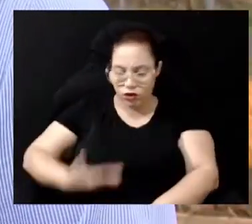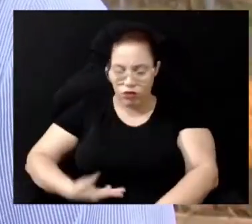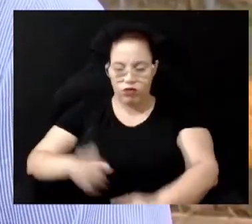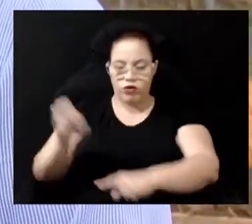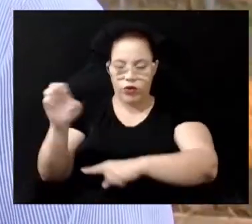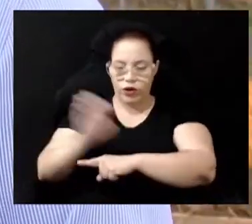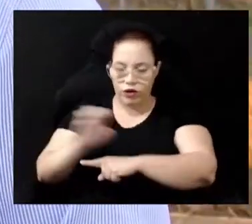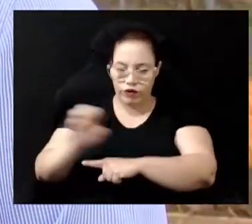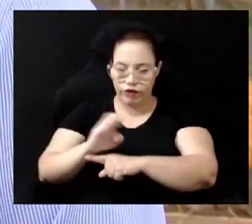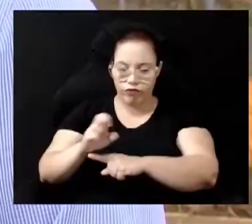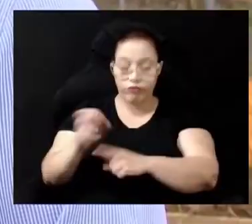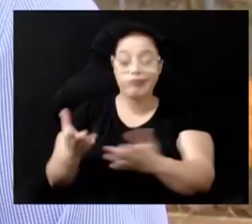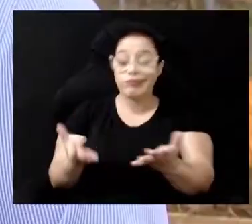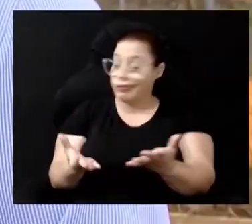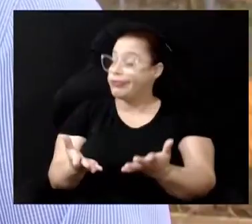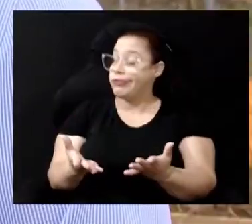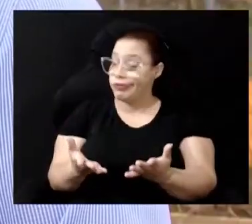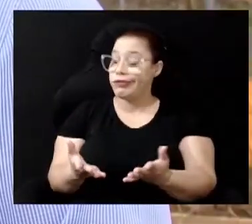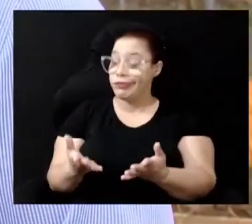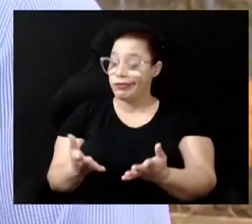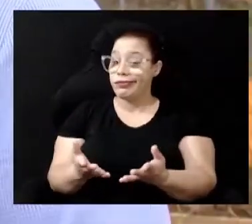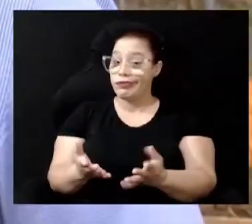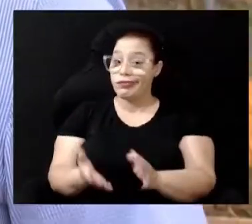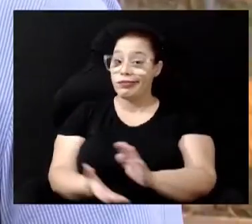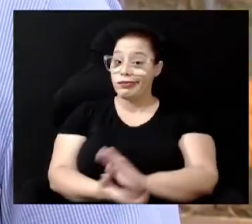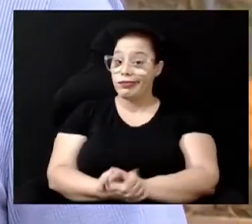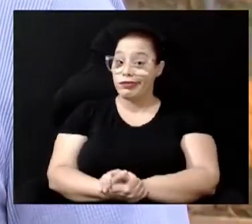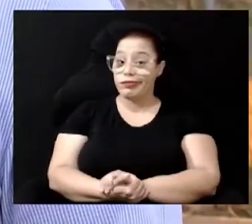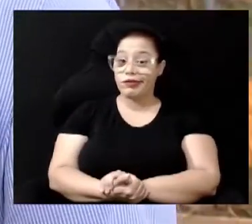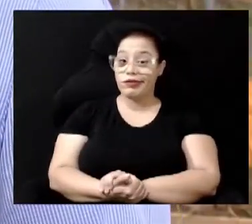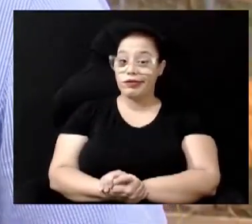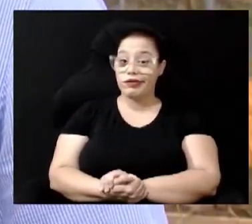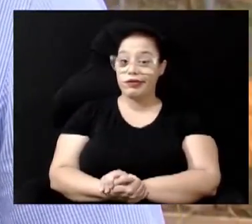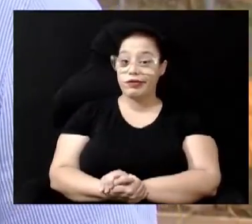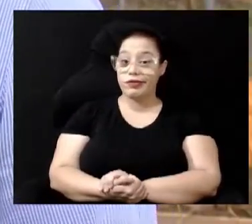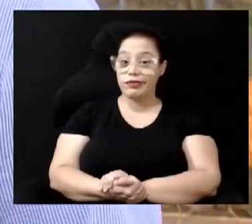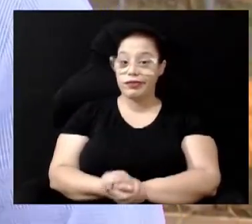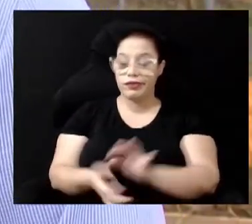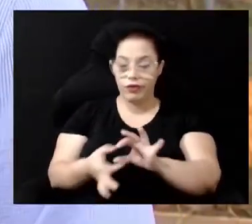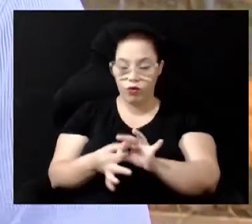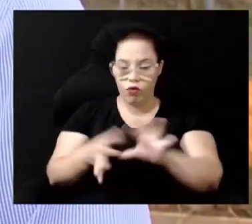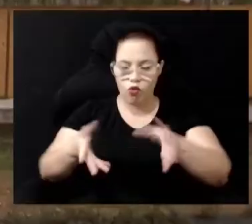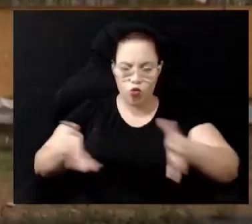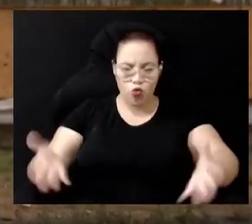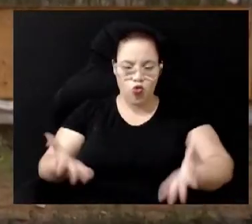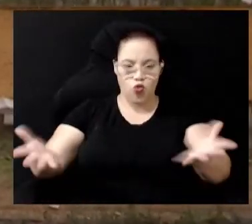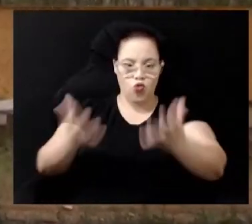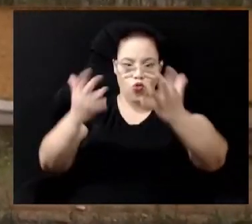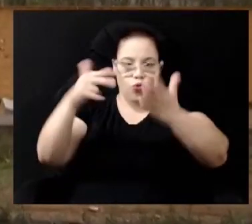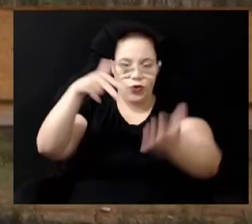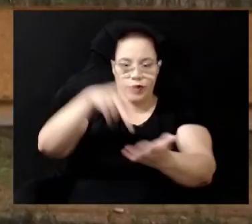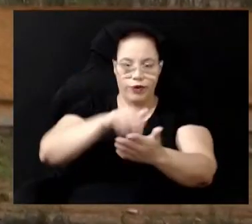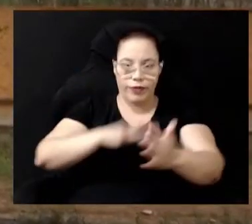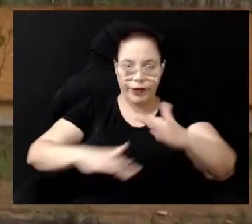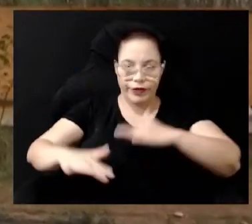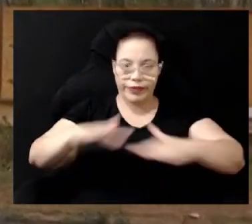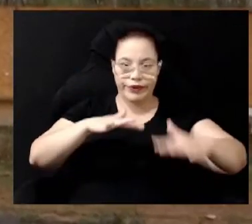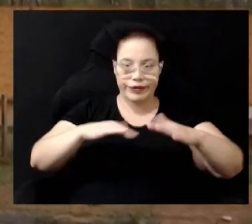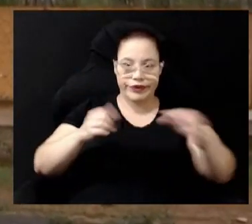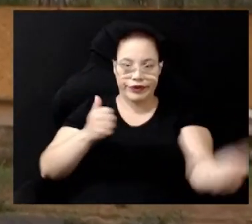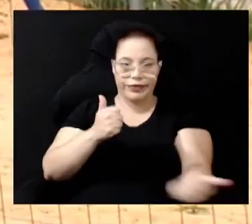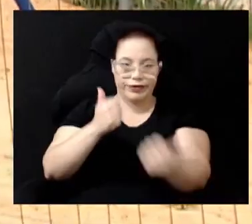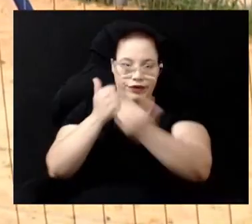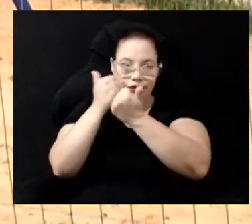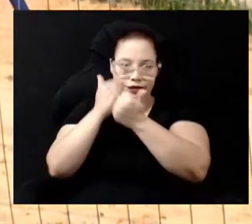liberar o potencial que está presente aqui no território Parcerias que geram